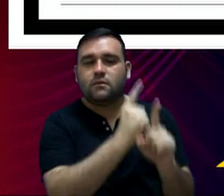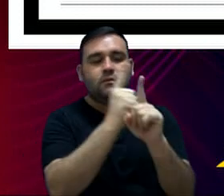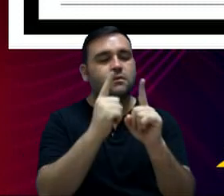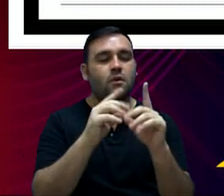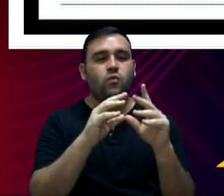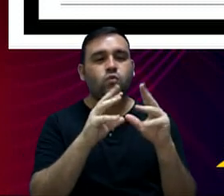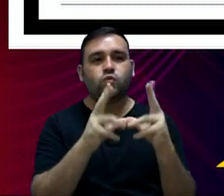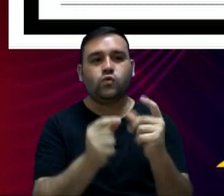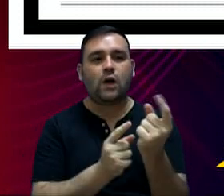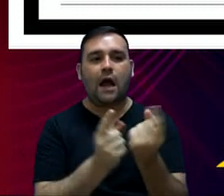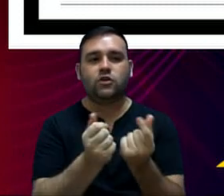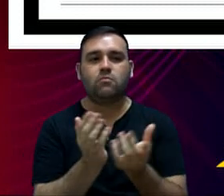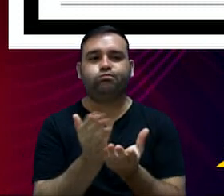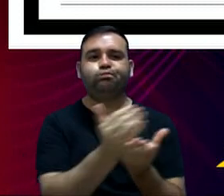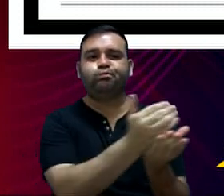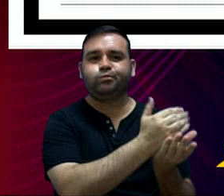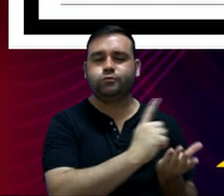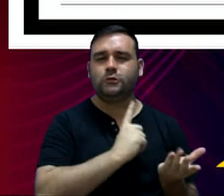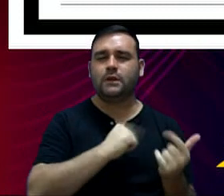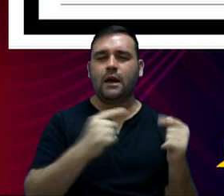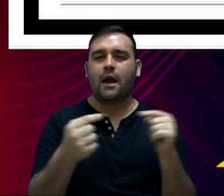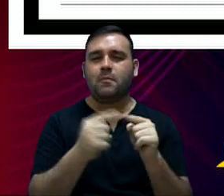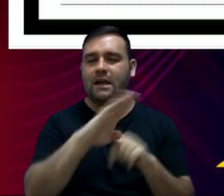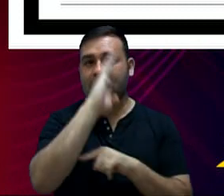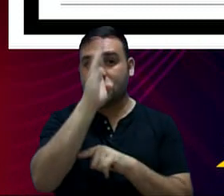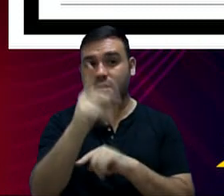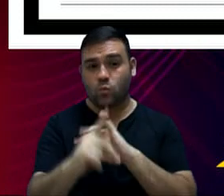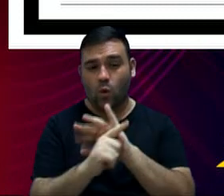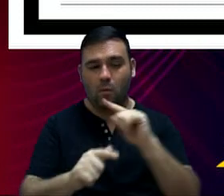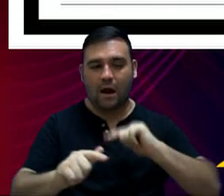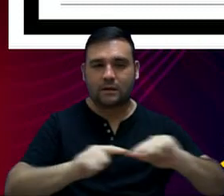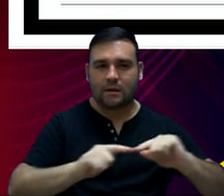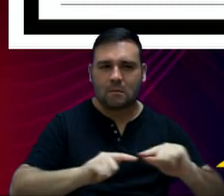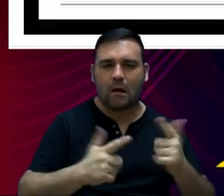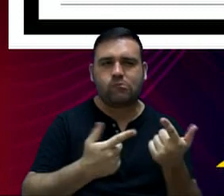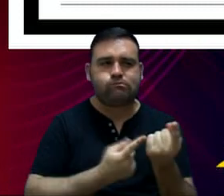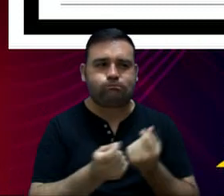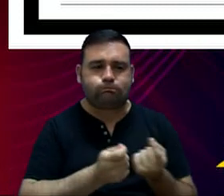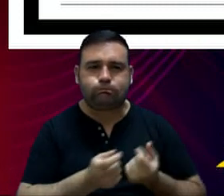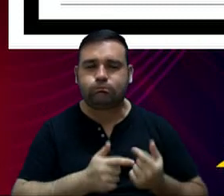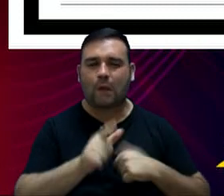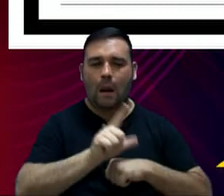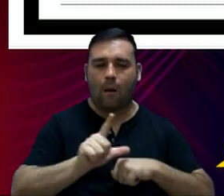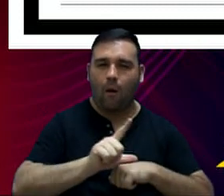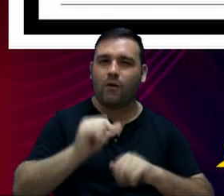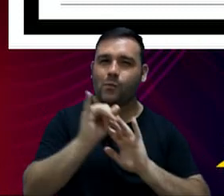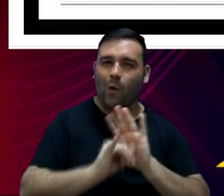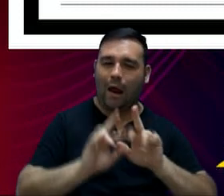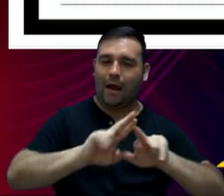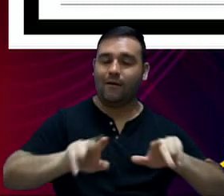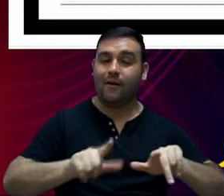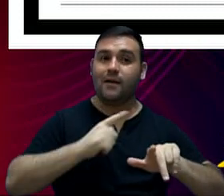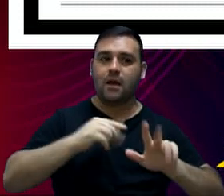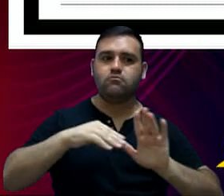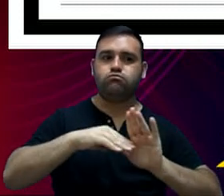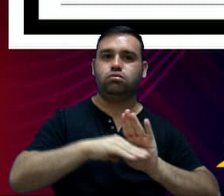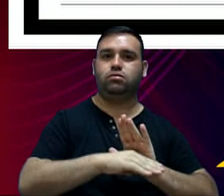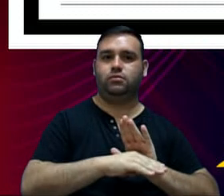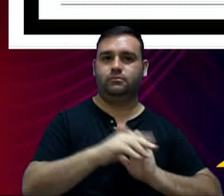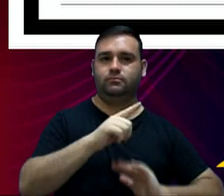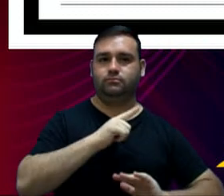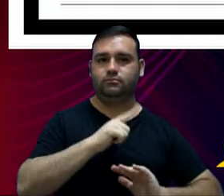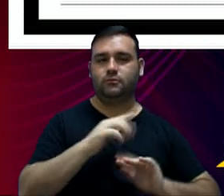todas aquelas receitas que têm ligação direta com a atividade econômica, elas tiveram leve queda.